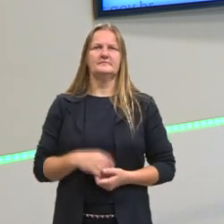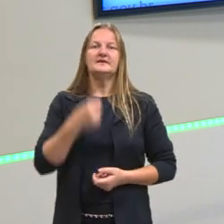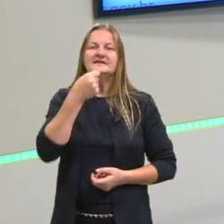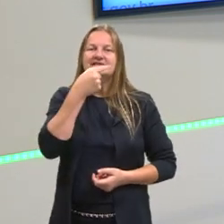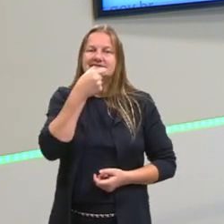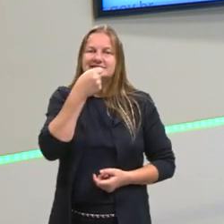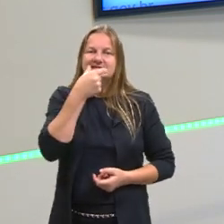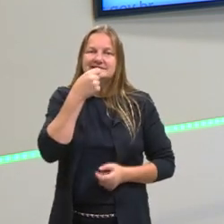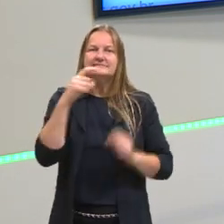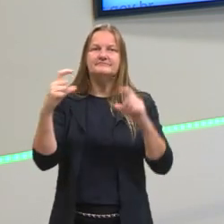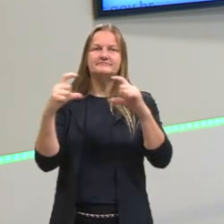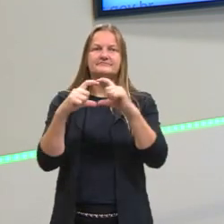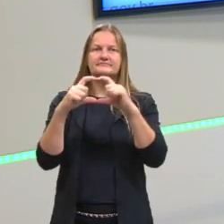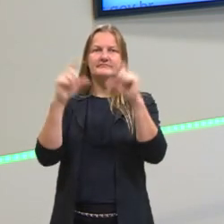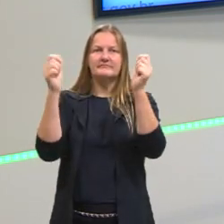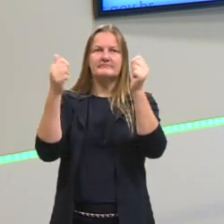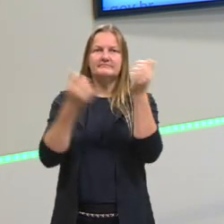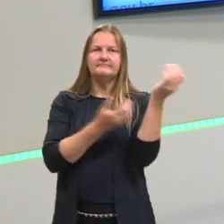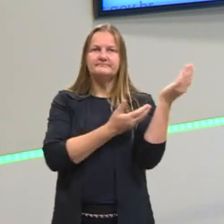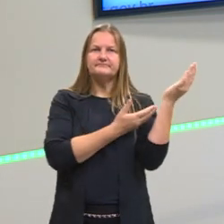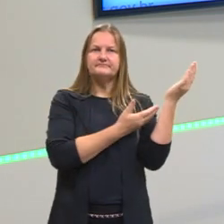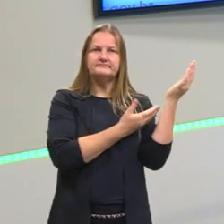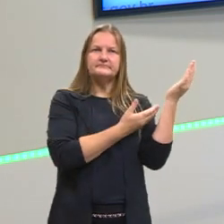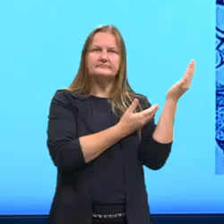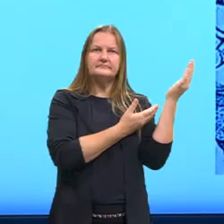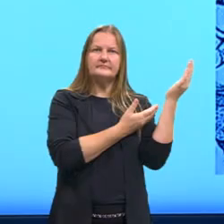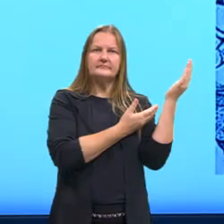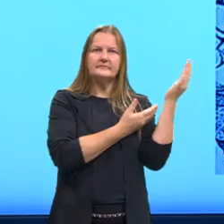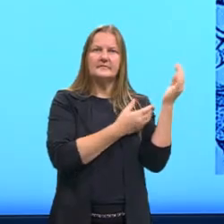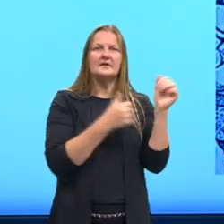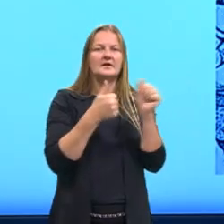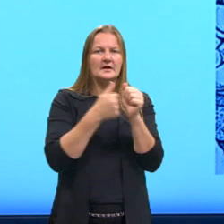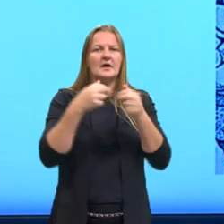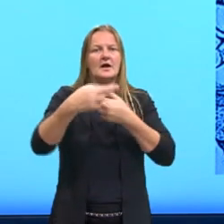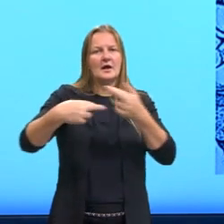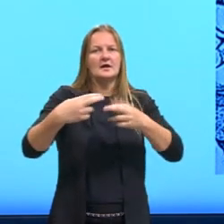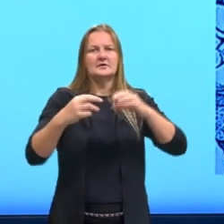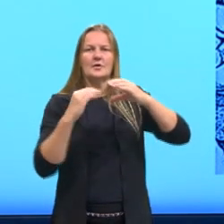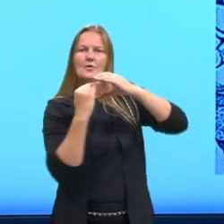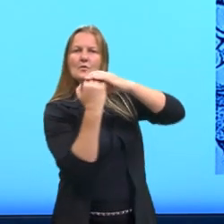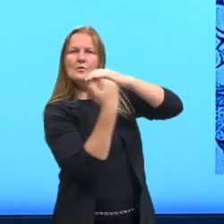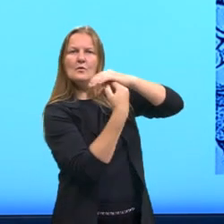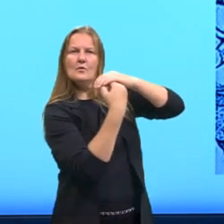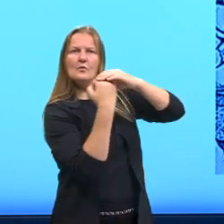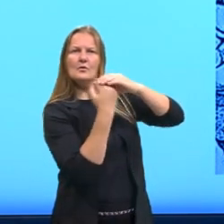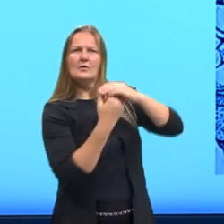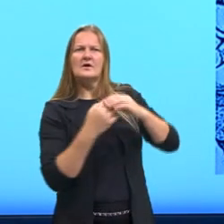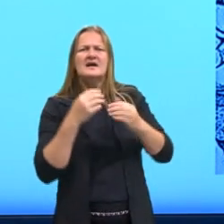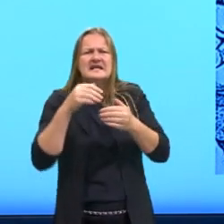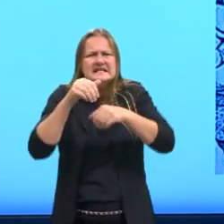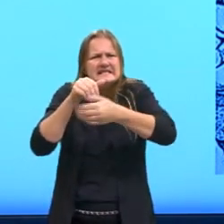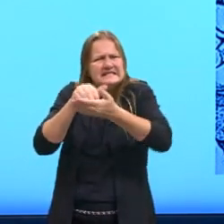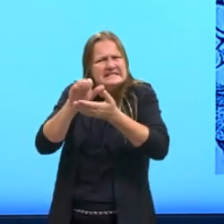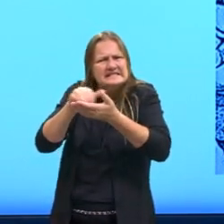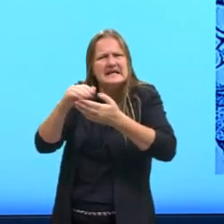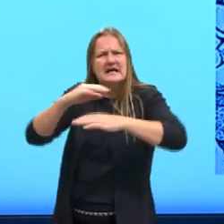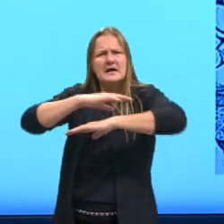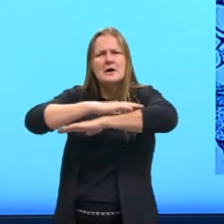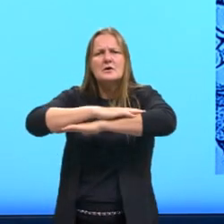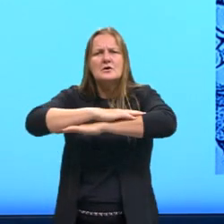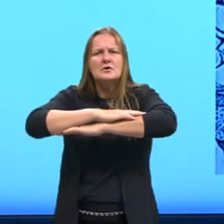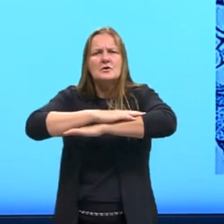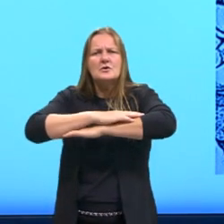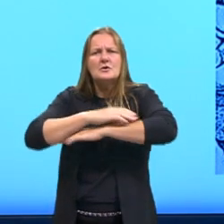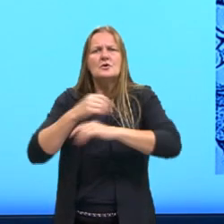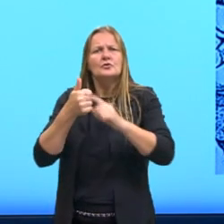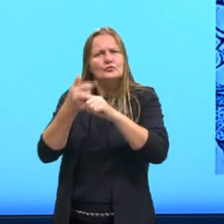bacana, que eu acho que tem muito a ver também com o mito da caverna. Saia de perto da janela. Você quer ter um futuro,